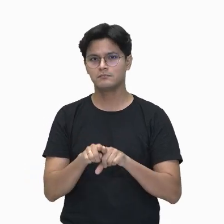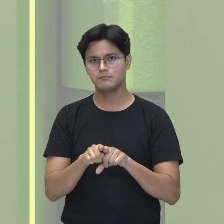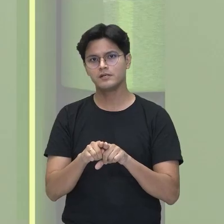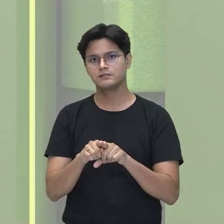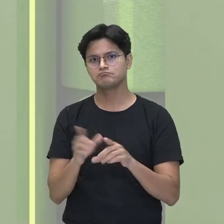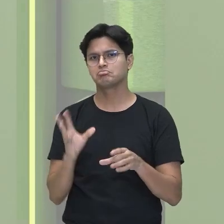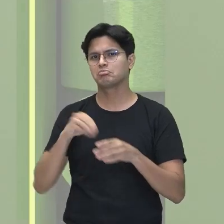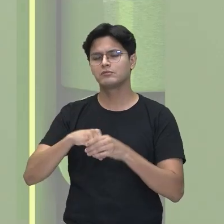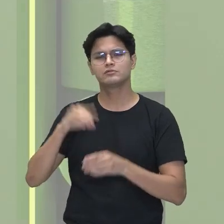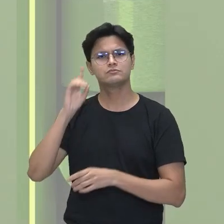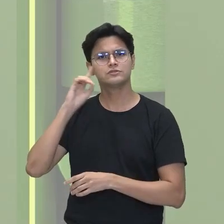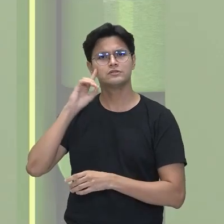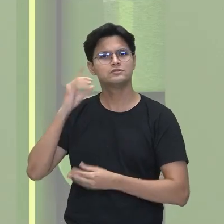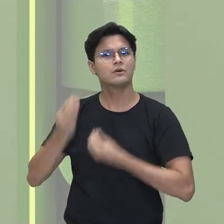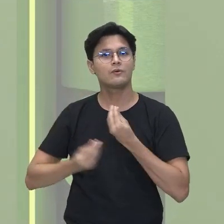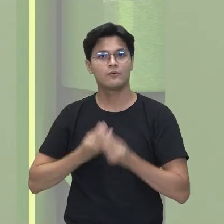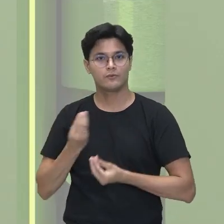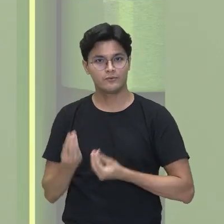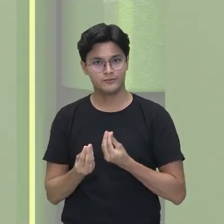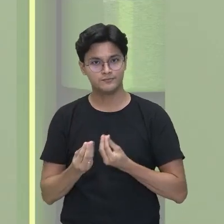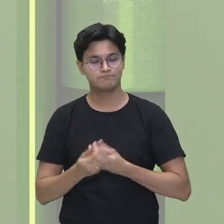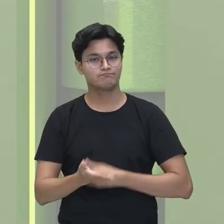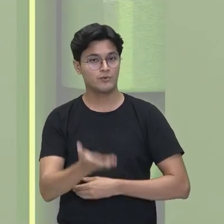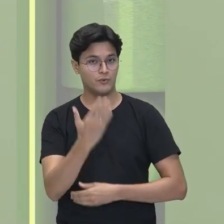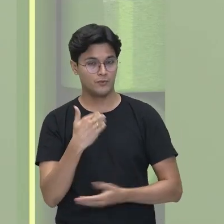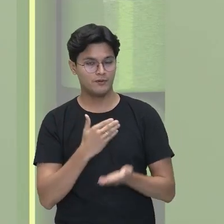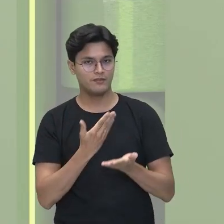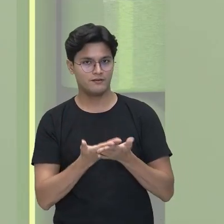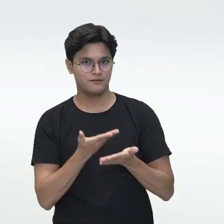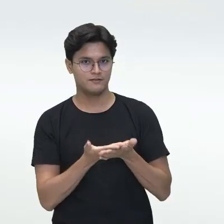cotidiano. Vamos à nossa aula?